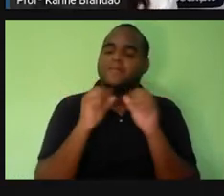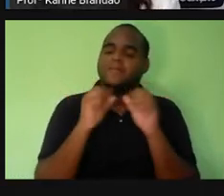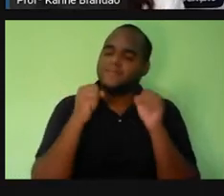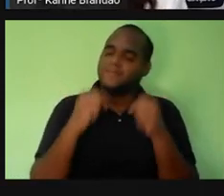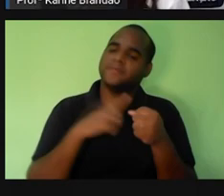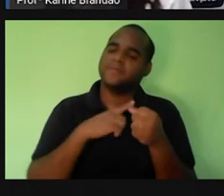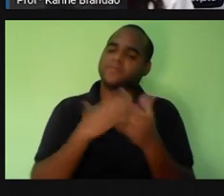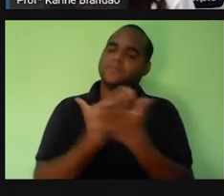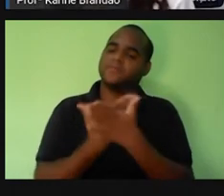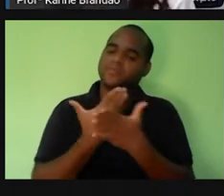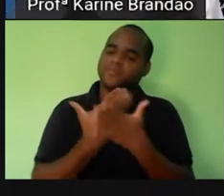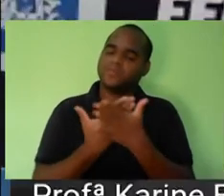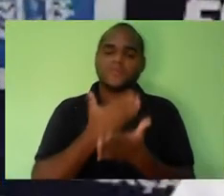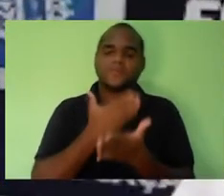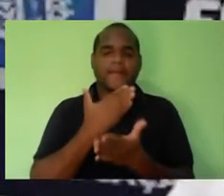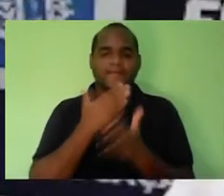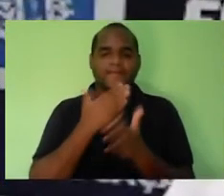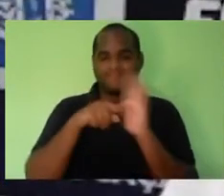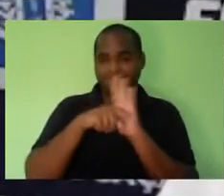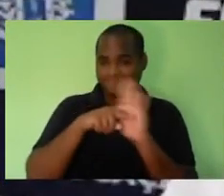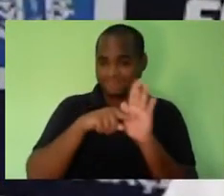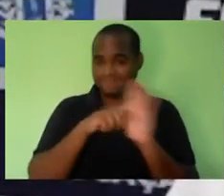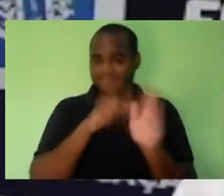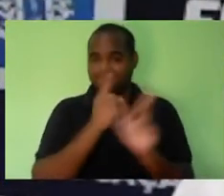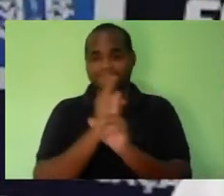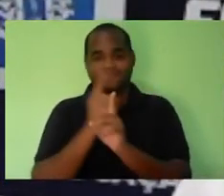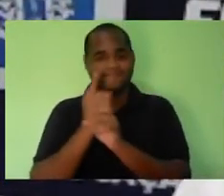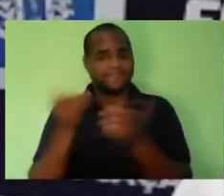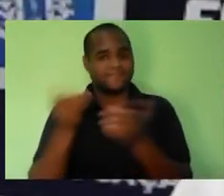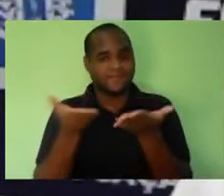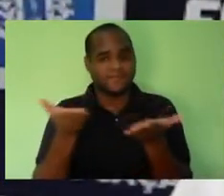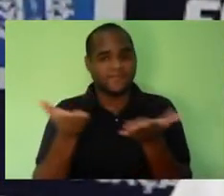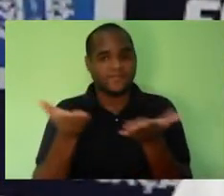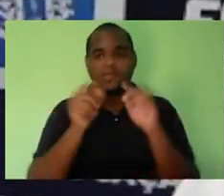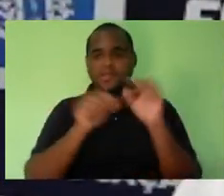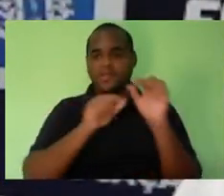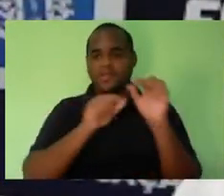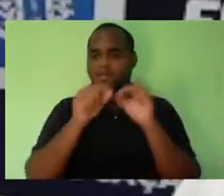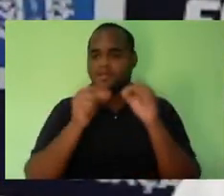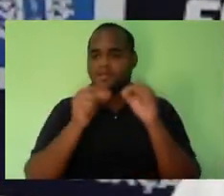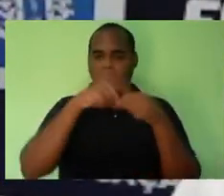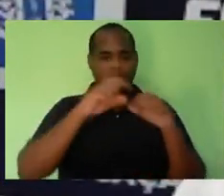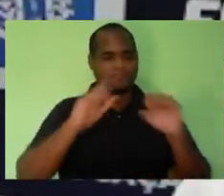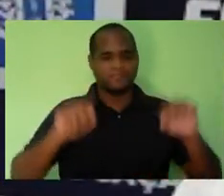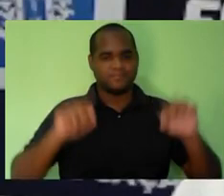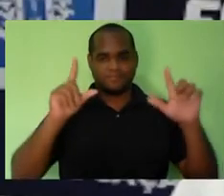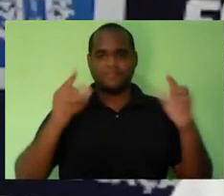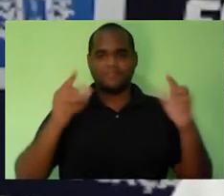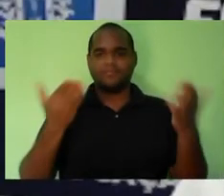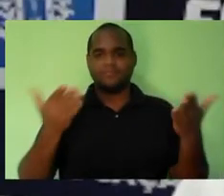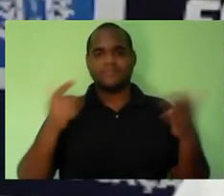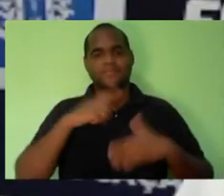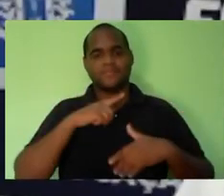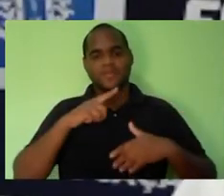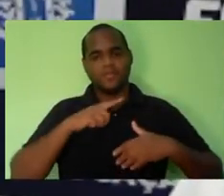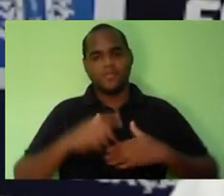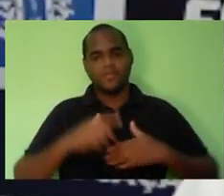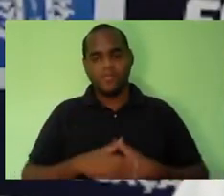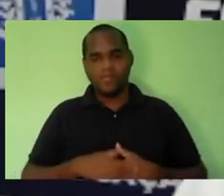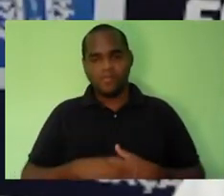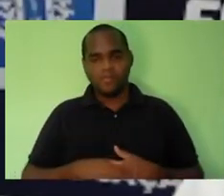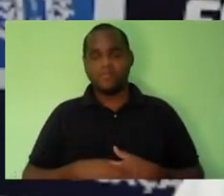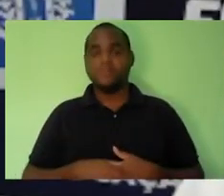vocês conheçam e pesquisem certo? Agora a gente vai voltar para o nosso slide e aí